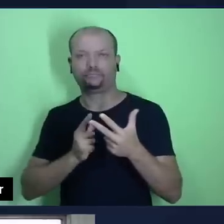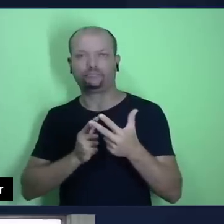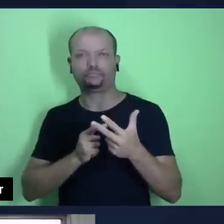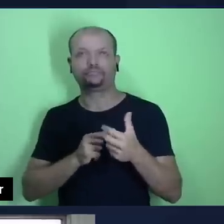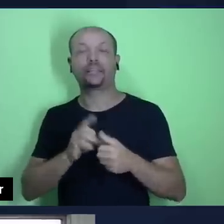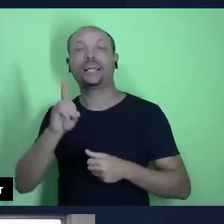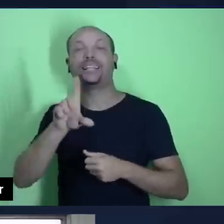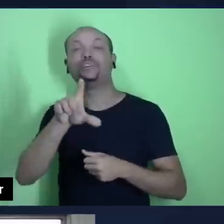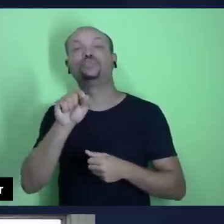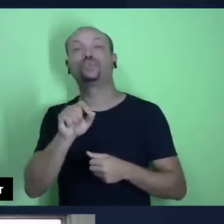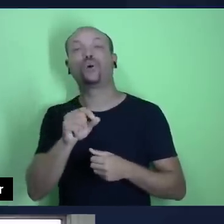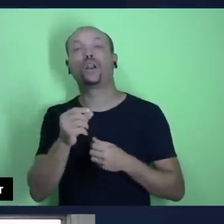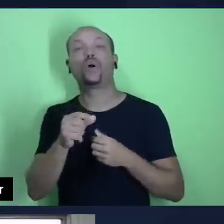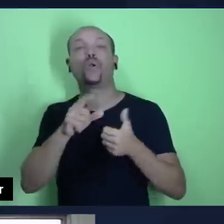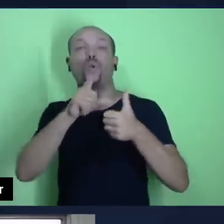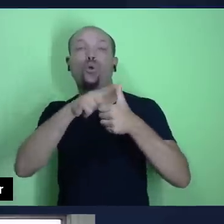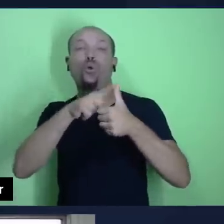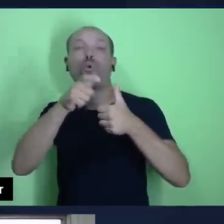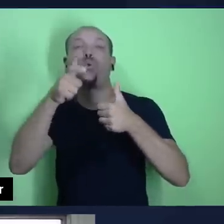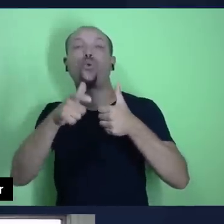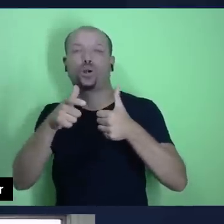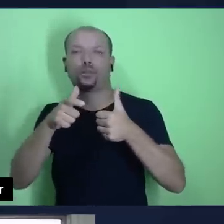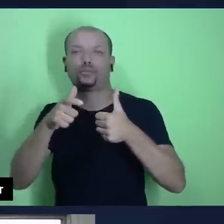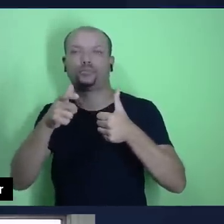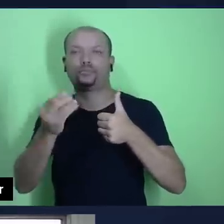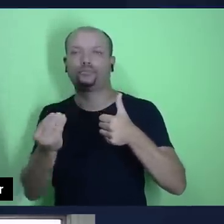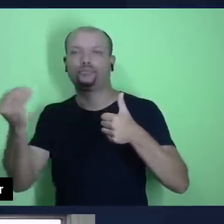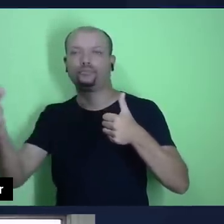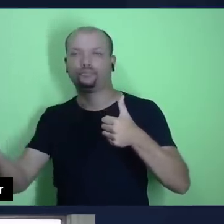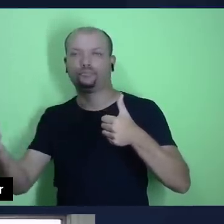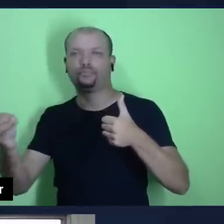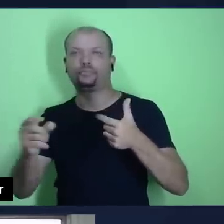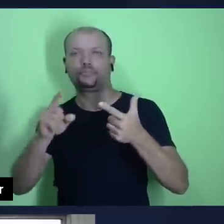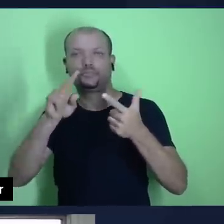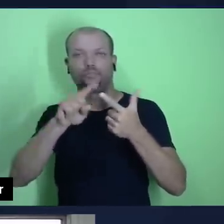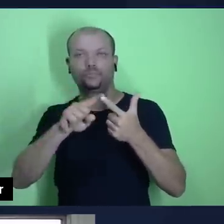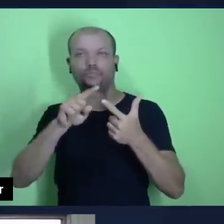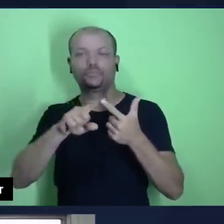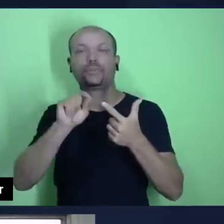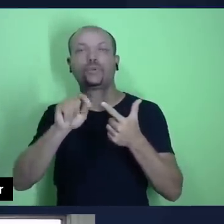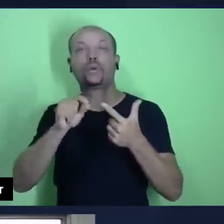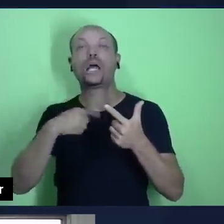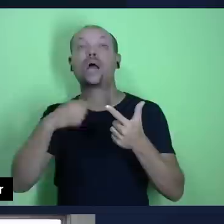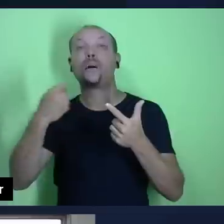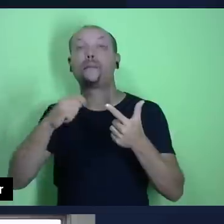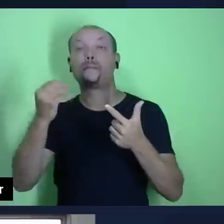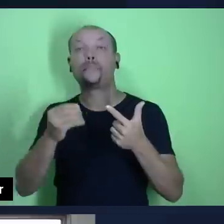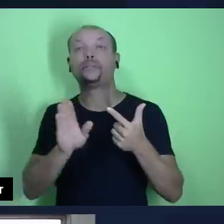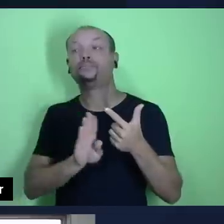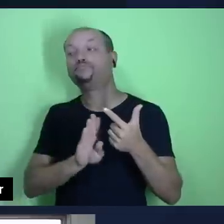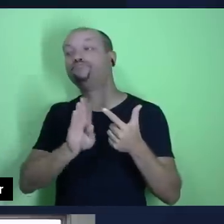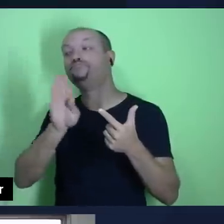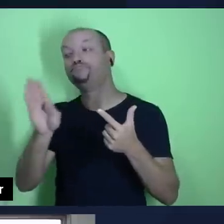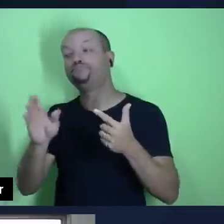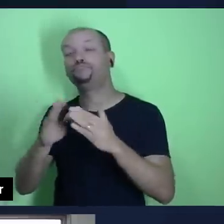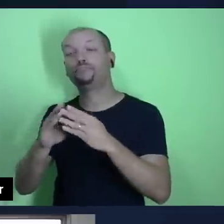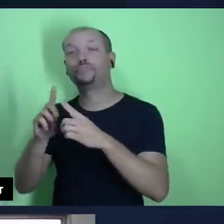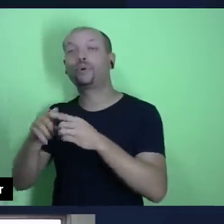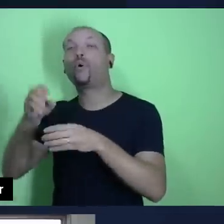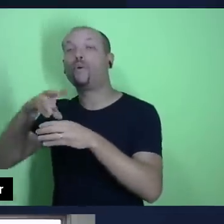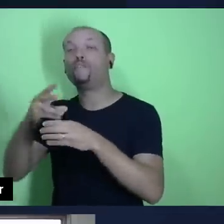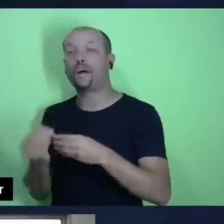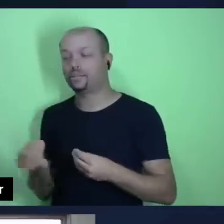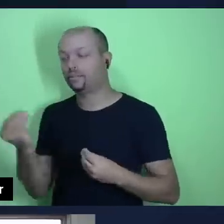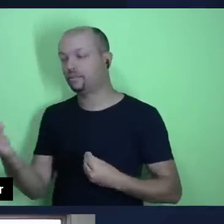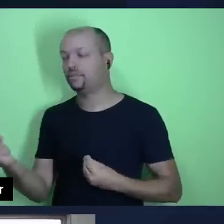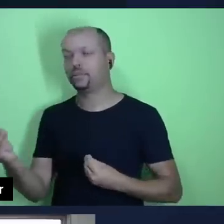escolheu o lugar onde a oferta deve ser destinada. Eu devo comparecer com a oferta em mãos, porque ela